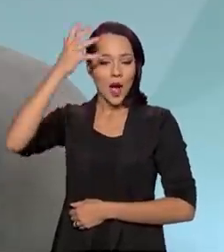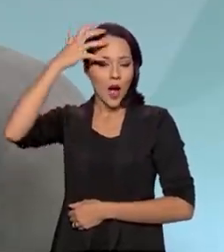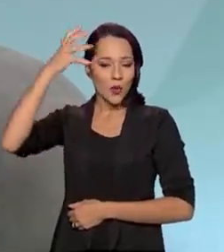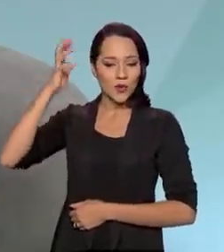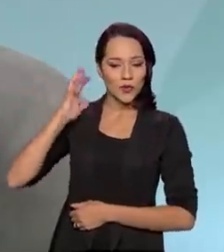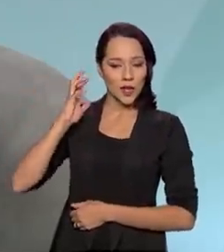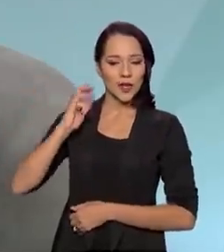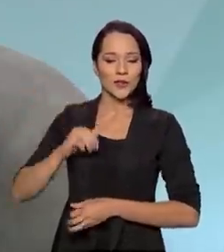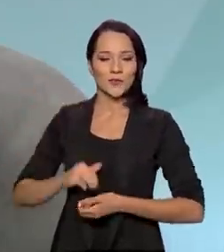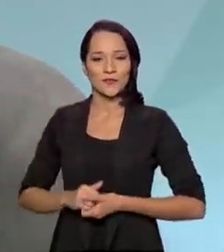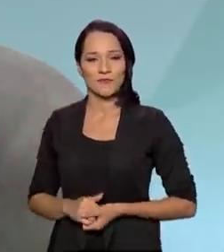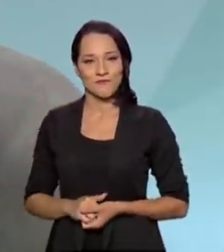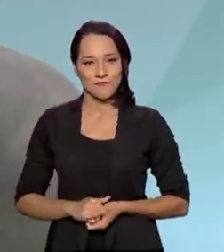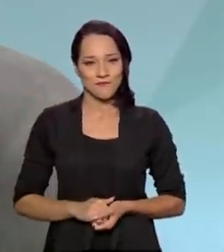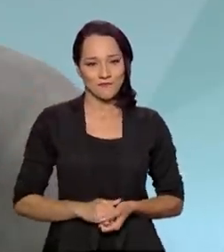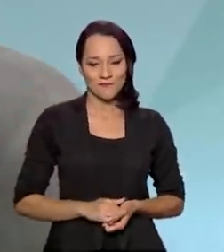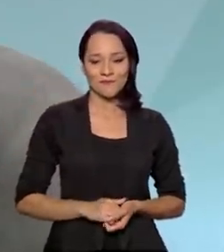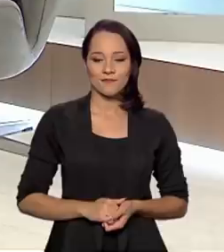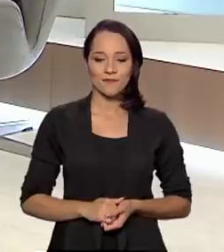general Augusto Heleno.